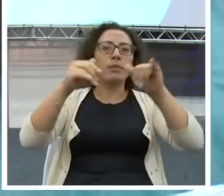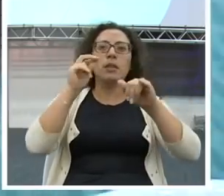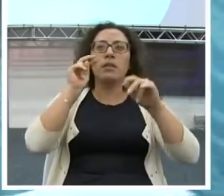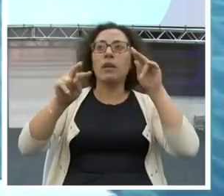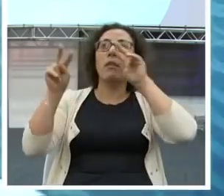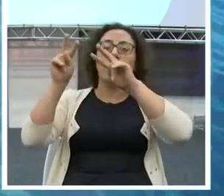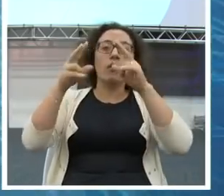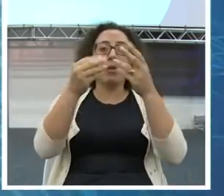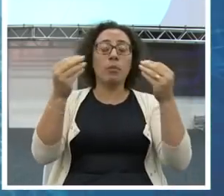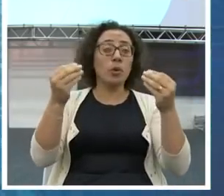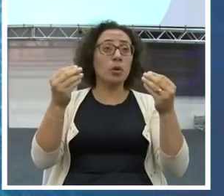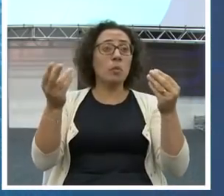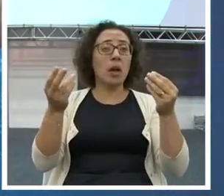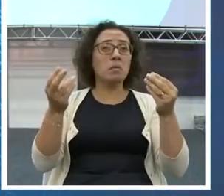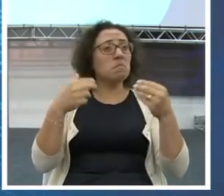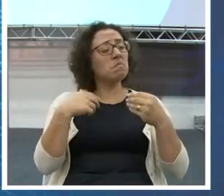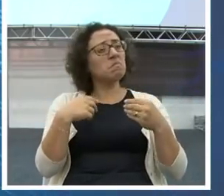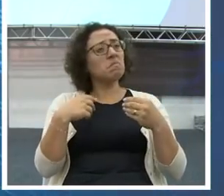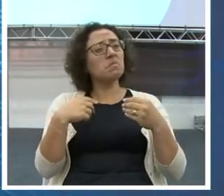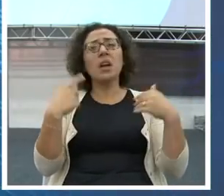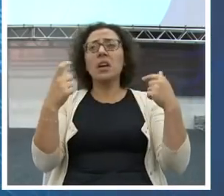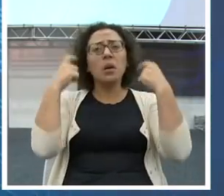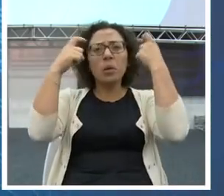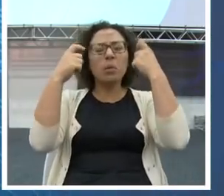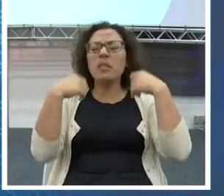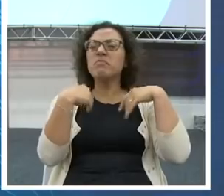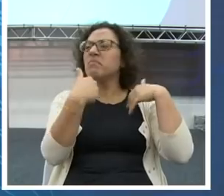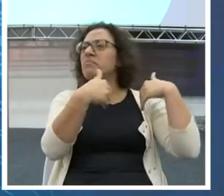Se você não se preocupa, quem vai se preocupar?